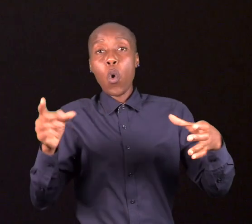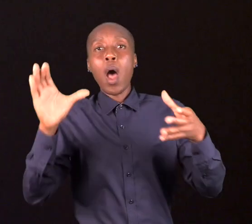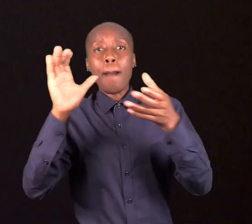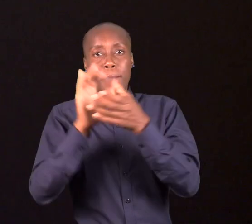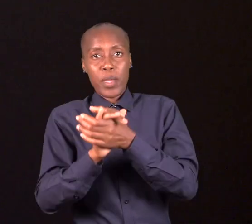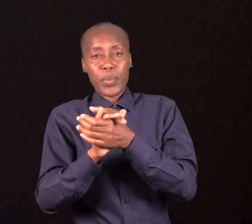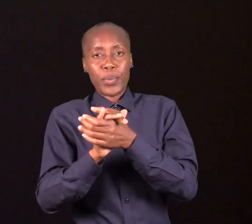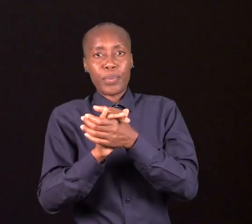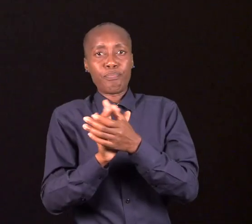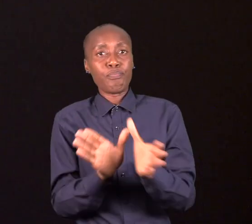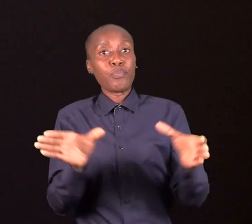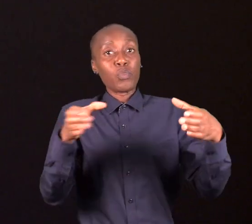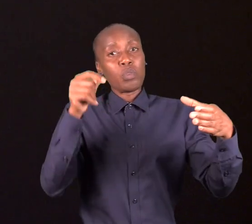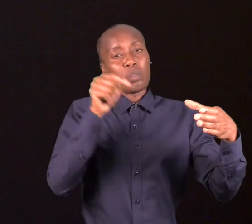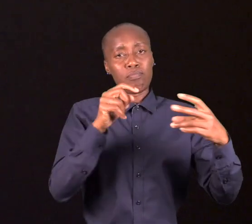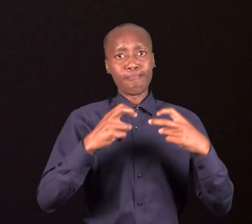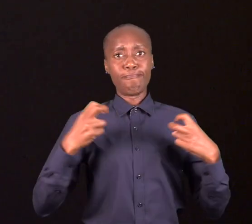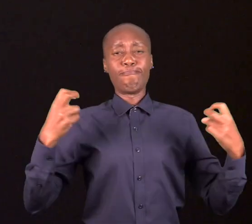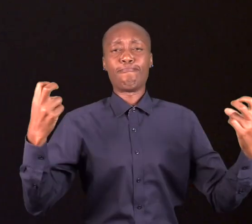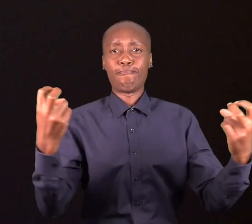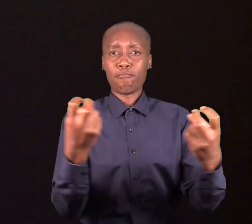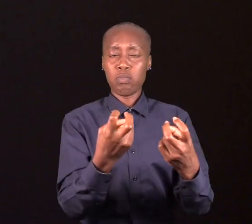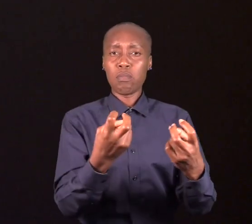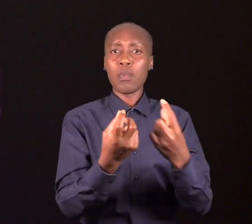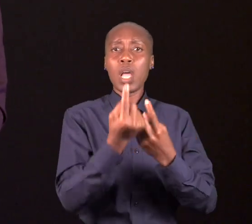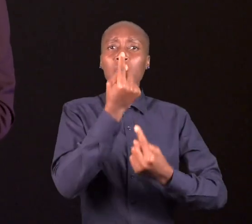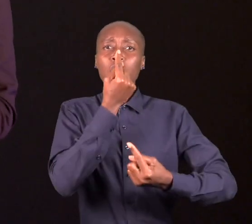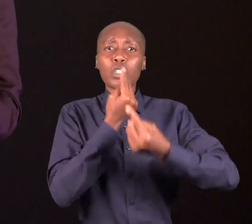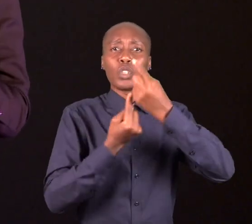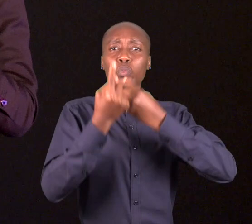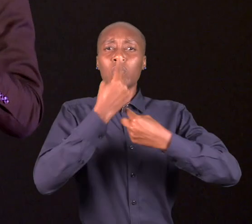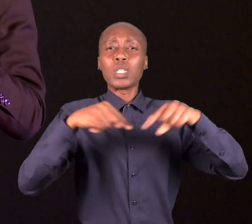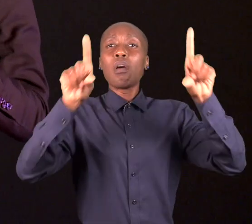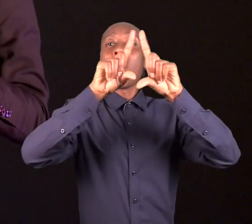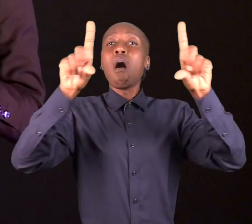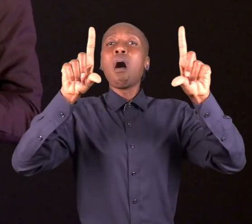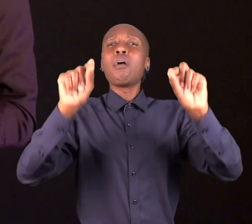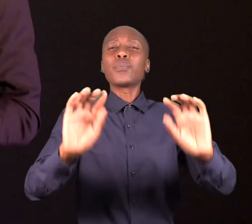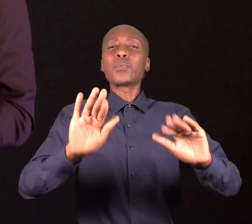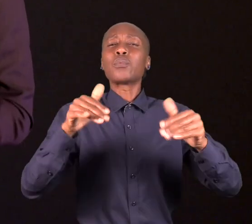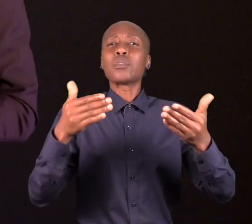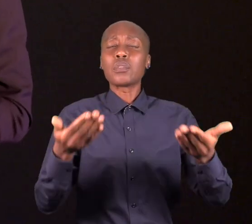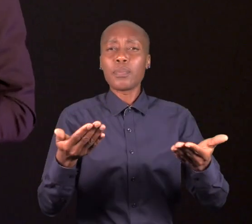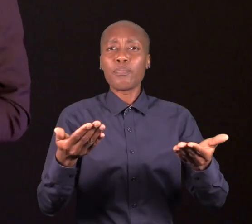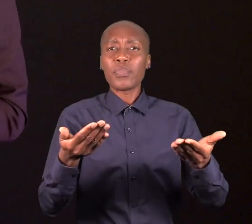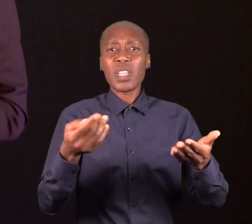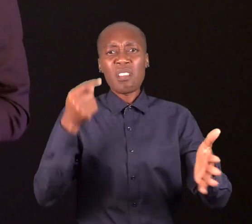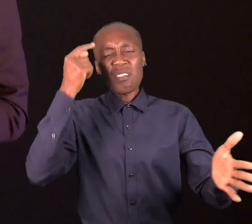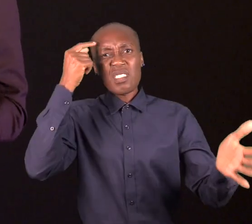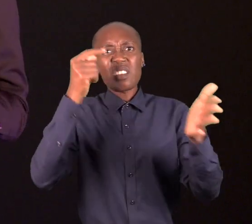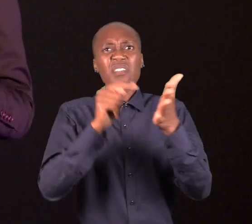Surpreendentemente, as questões debatidas, além de interessarem-nos, também